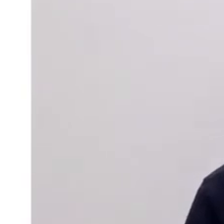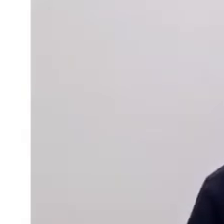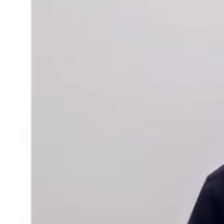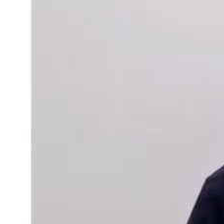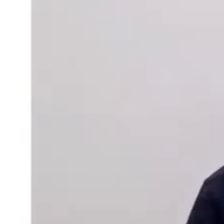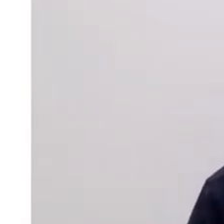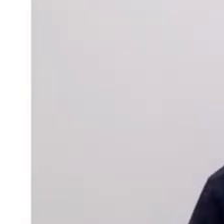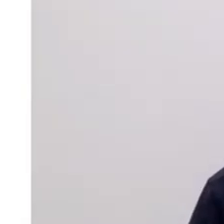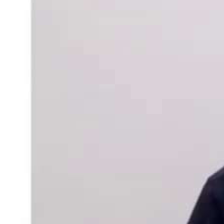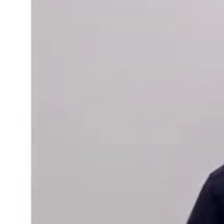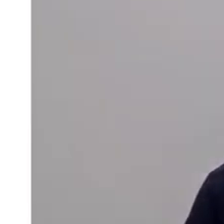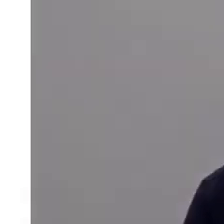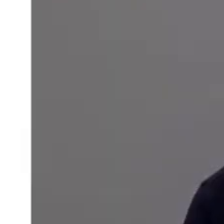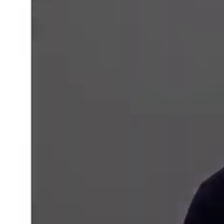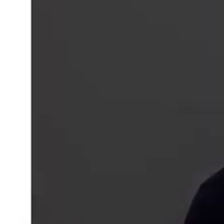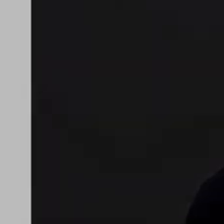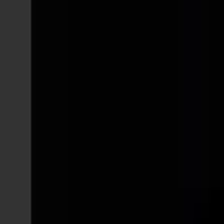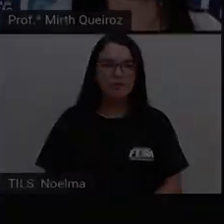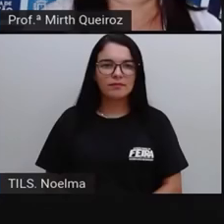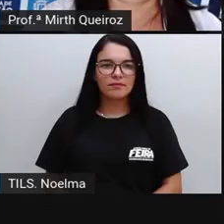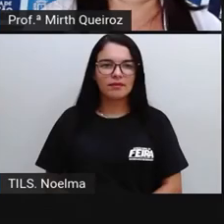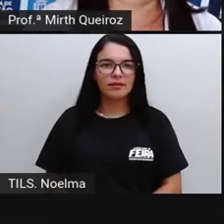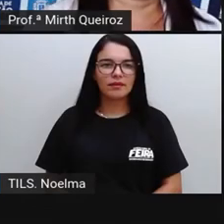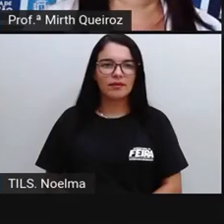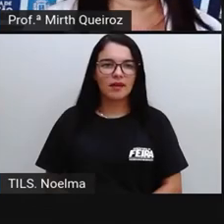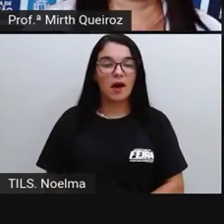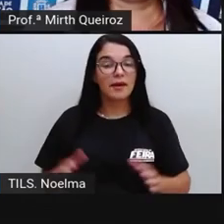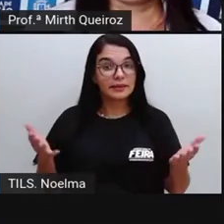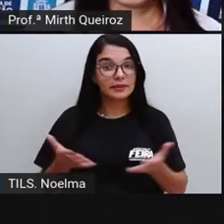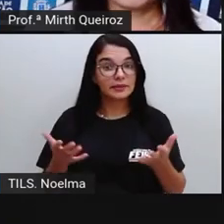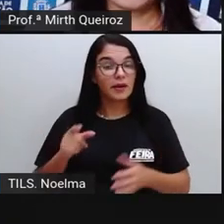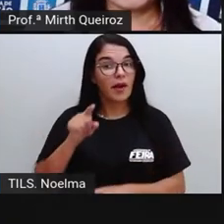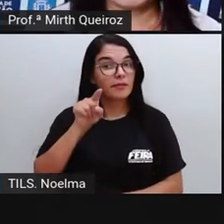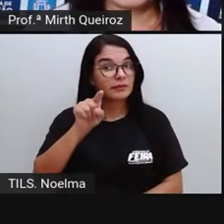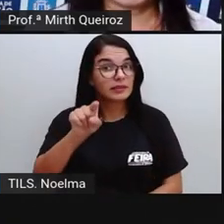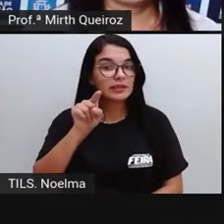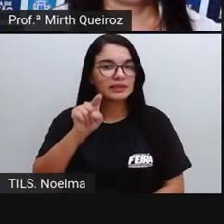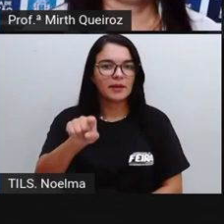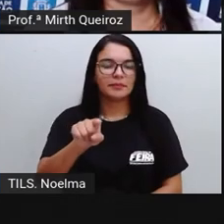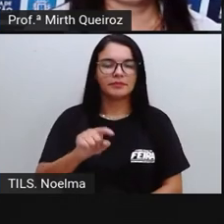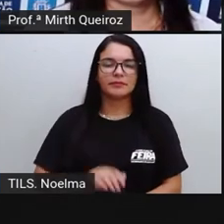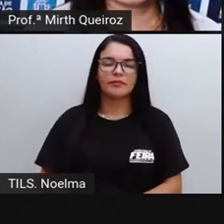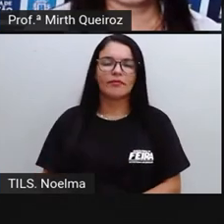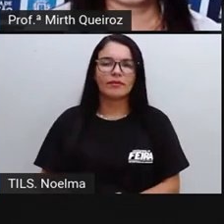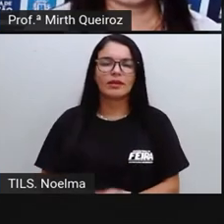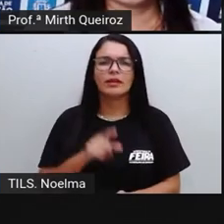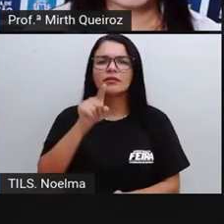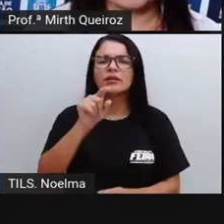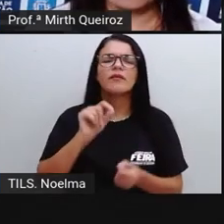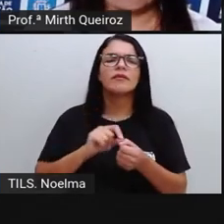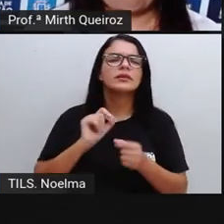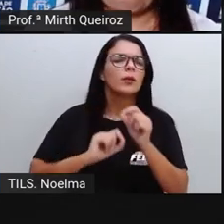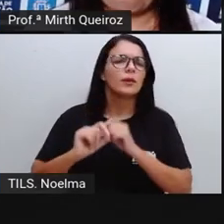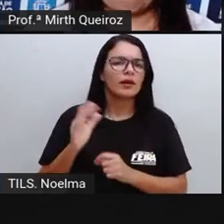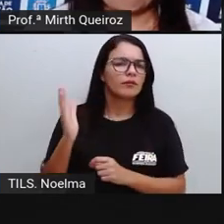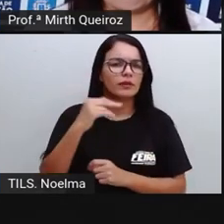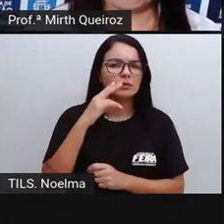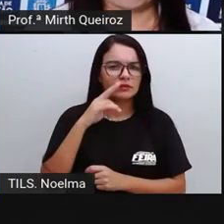para empregar Amigos E apoiadores Agora é a sua vez O que que vocês vão fazer Vamos lá